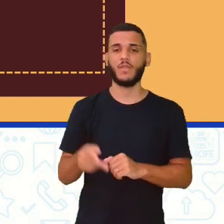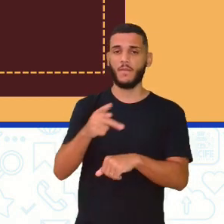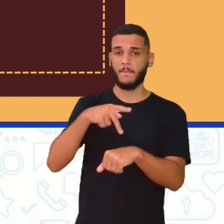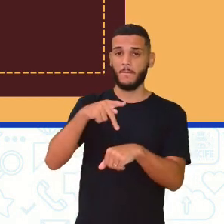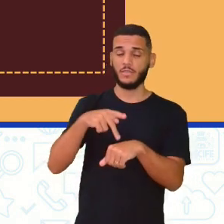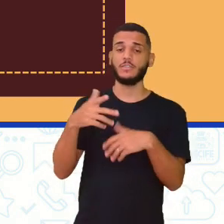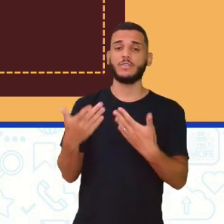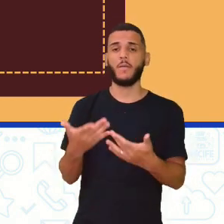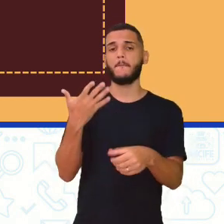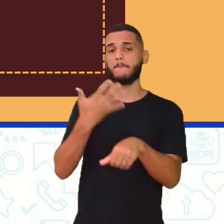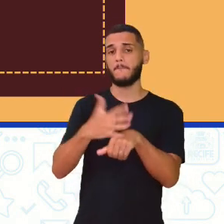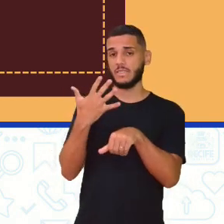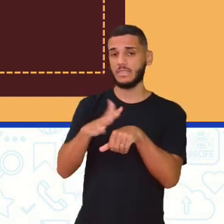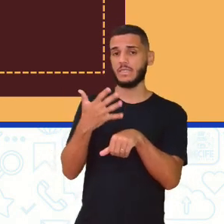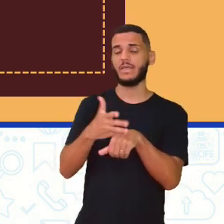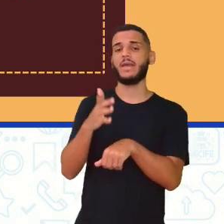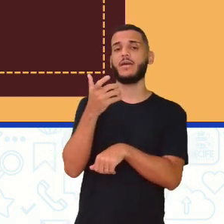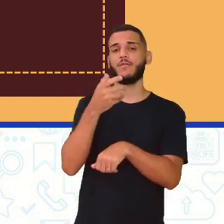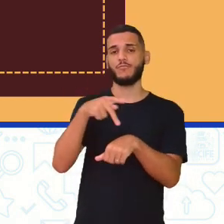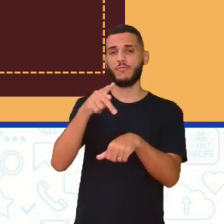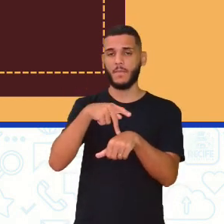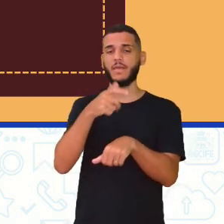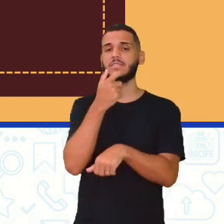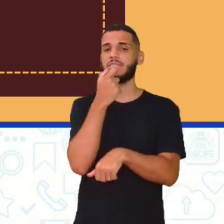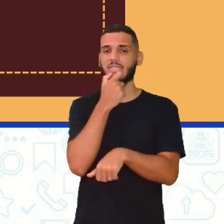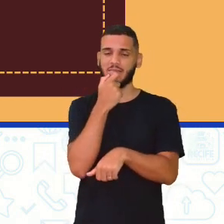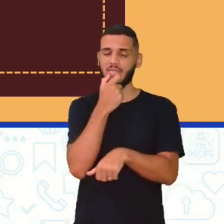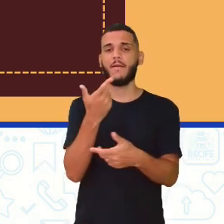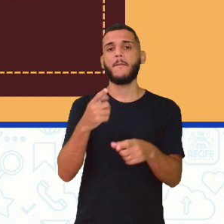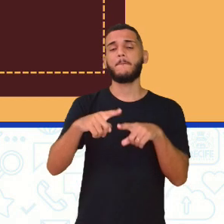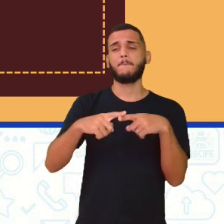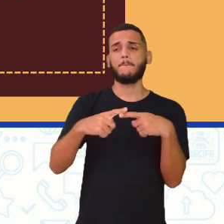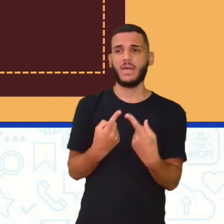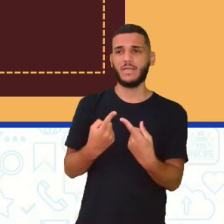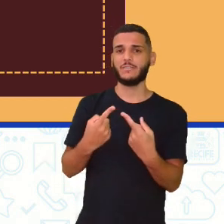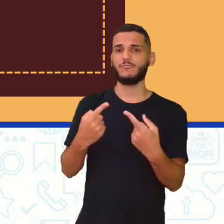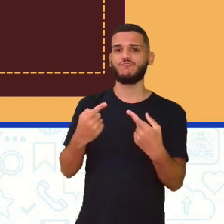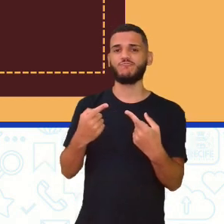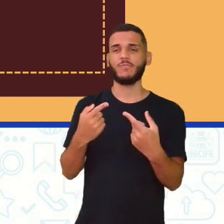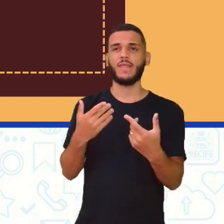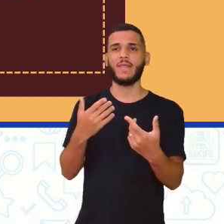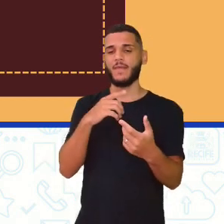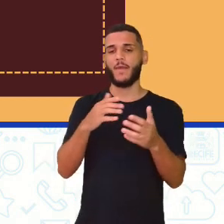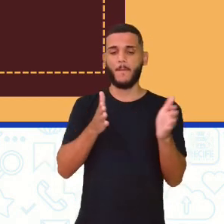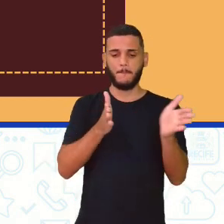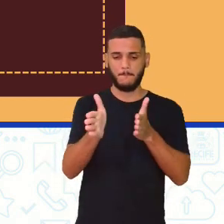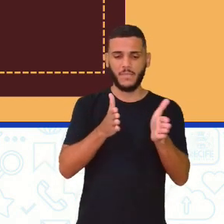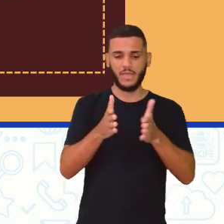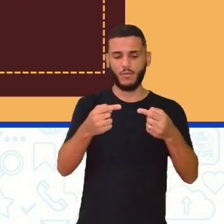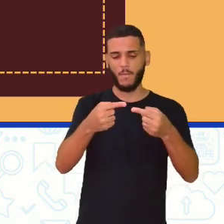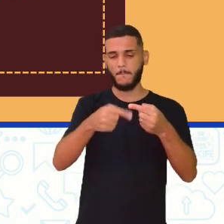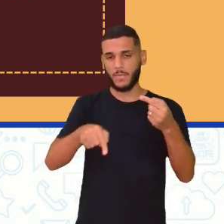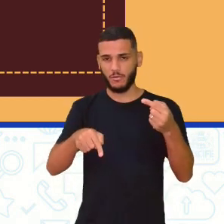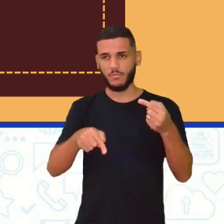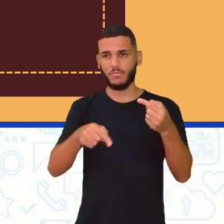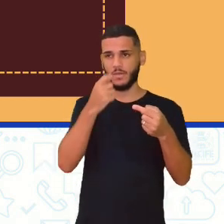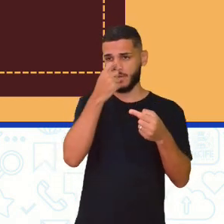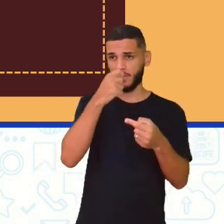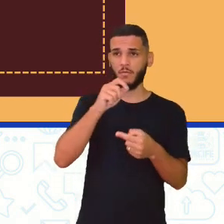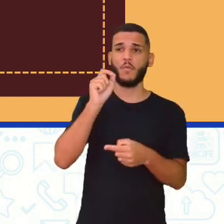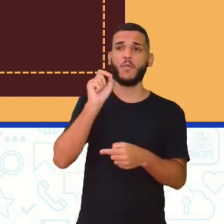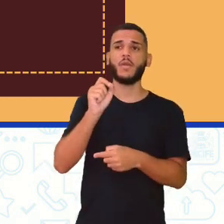a ser praticado na Inglaterra, mas, em um certo tempo, ele foi proibido, né, pelo Lord Protector,